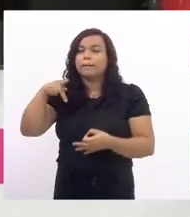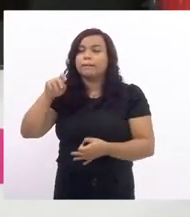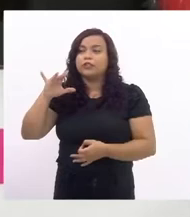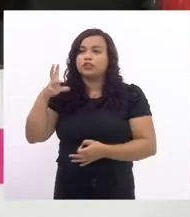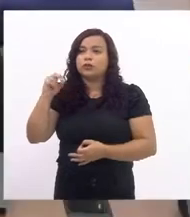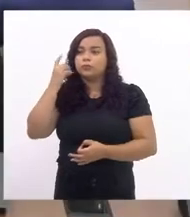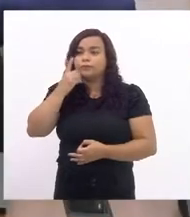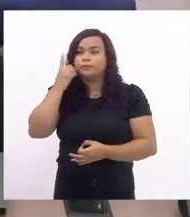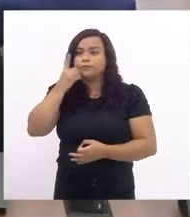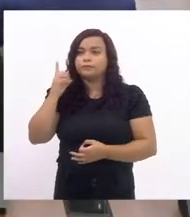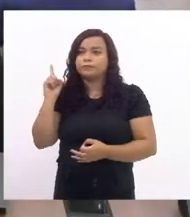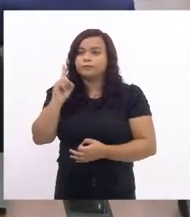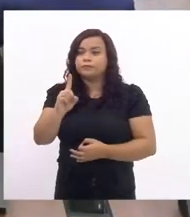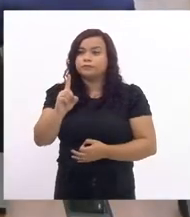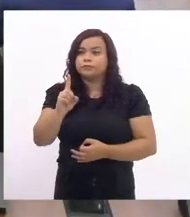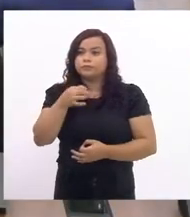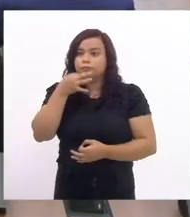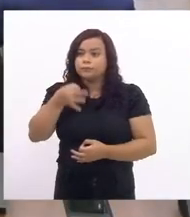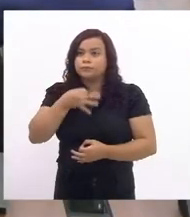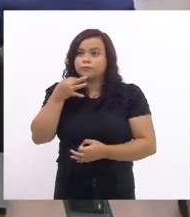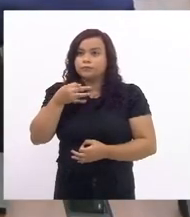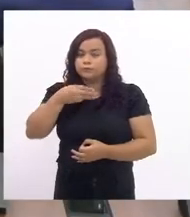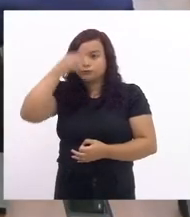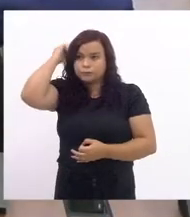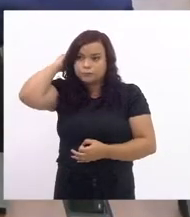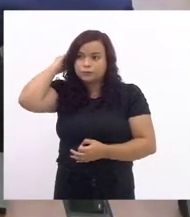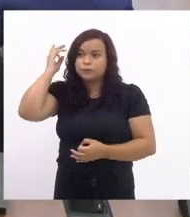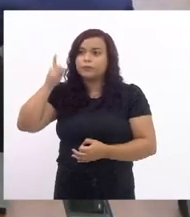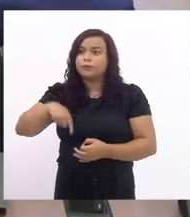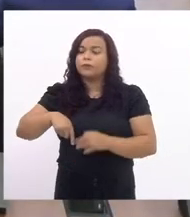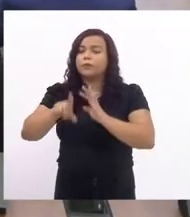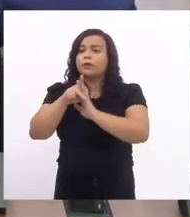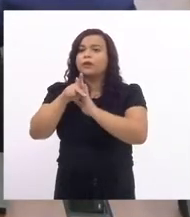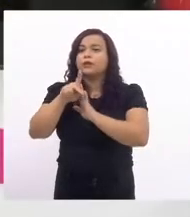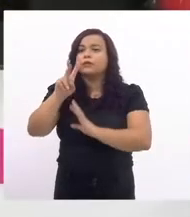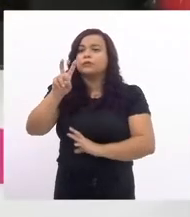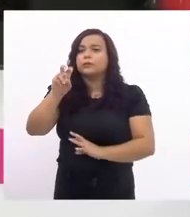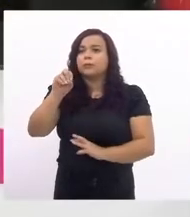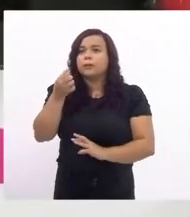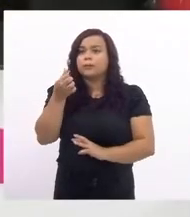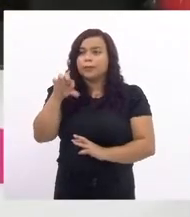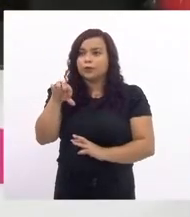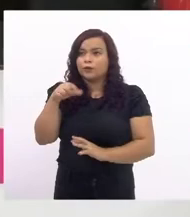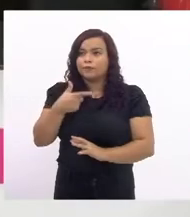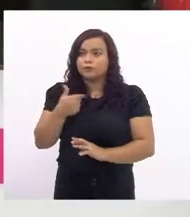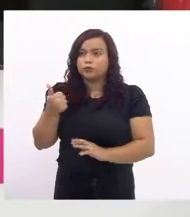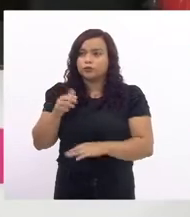é o 5069 de 21 da deputada enfermeira rejane